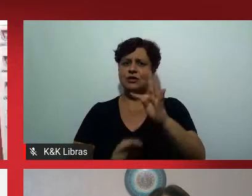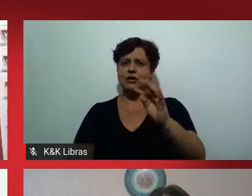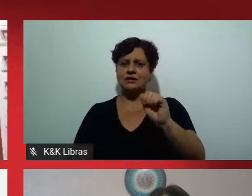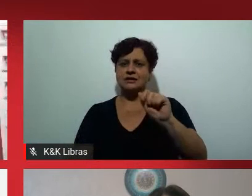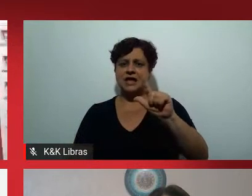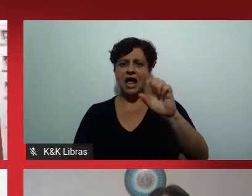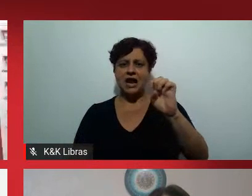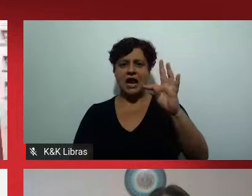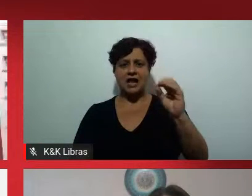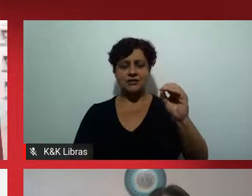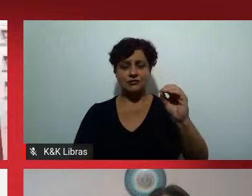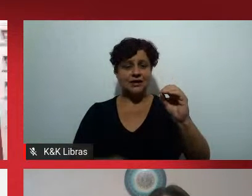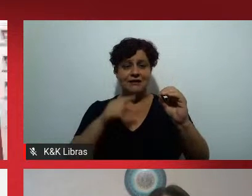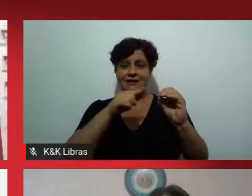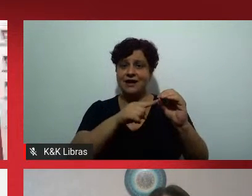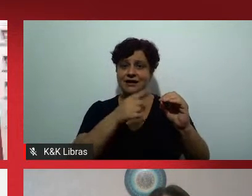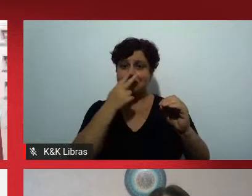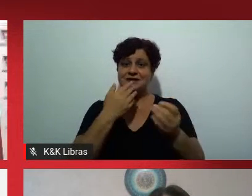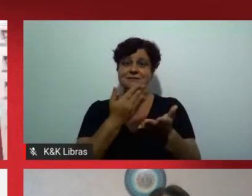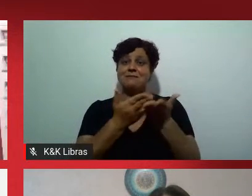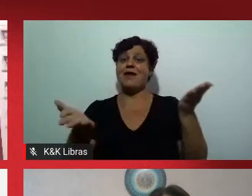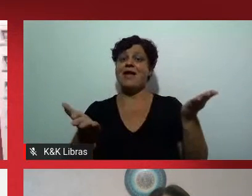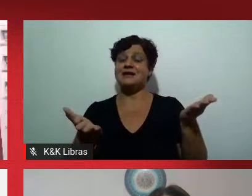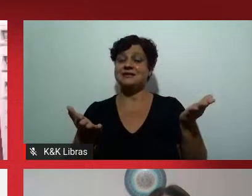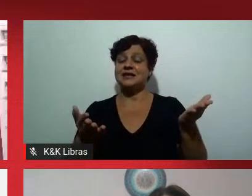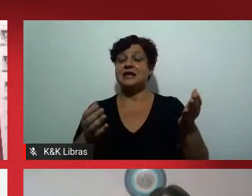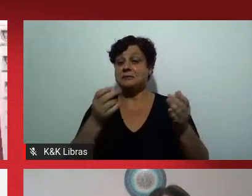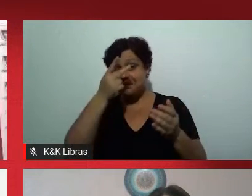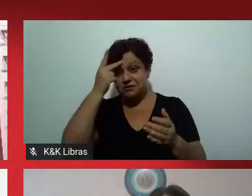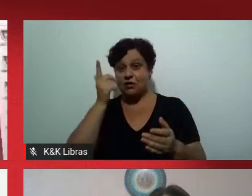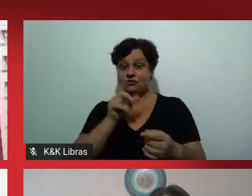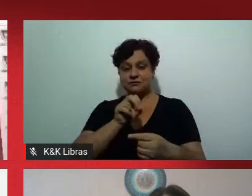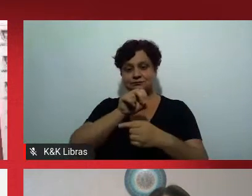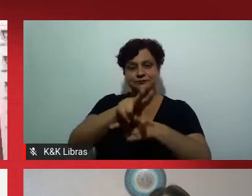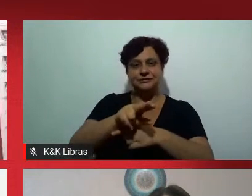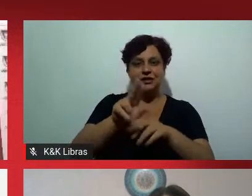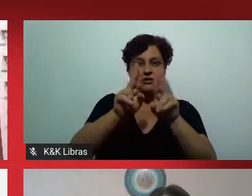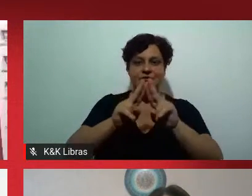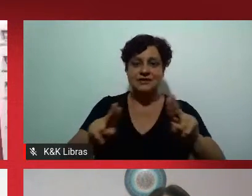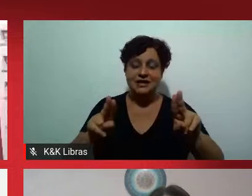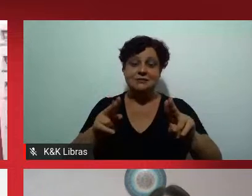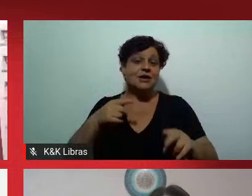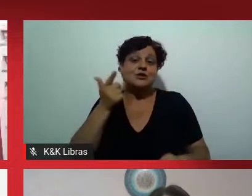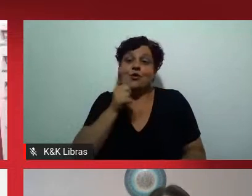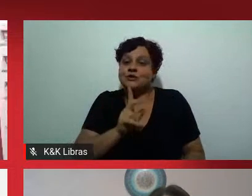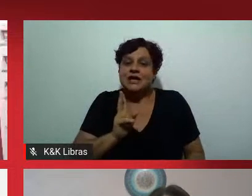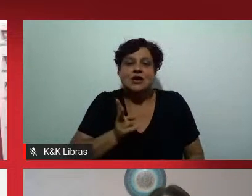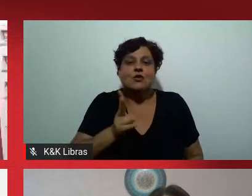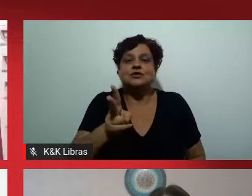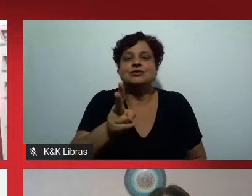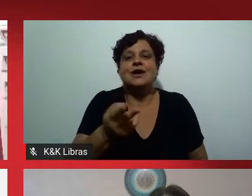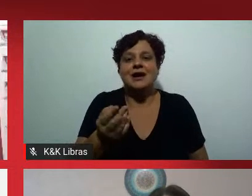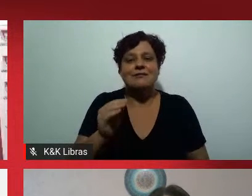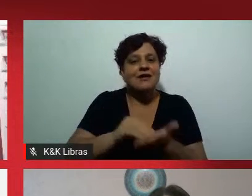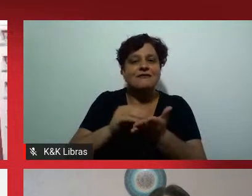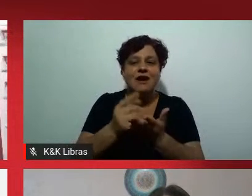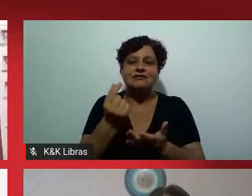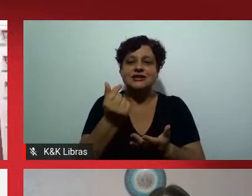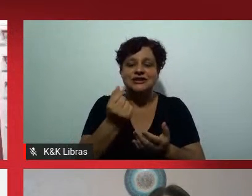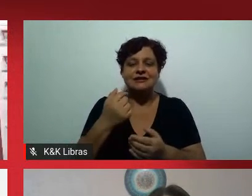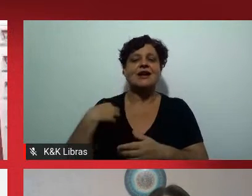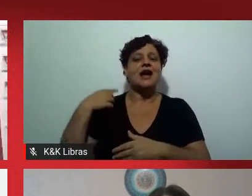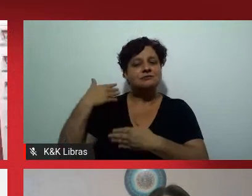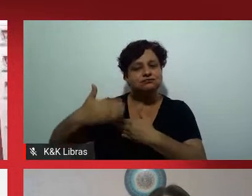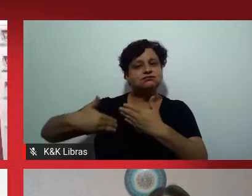não chegarão à universidade, quando chegam à universidade não conseguem permanecer na universidade e nos últimos anos nós vamos tendo